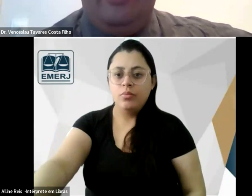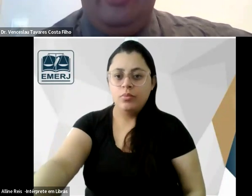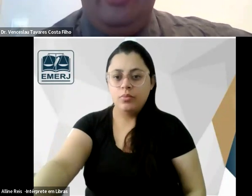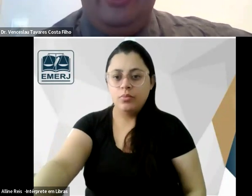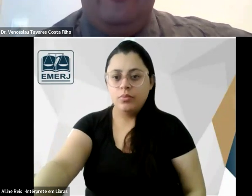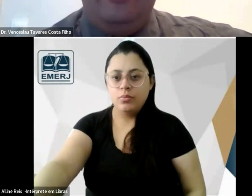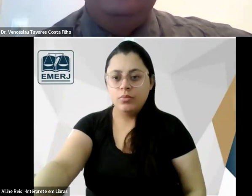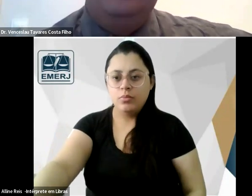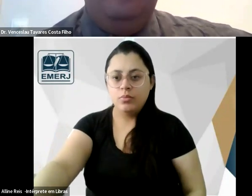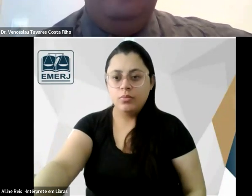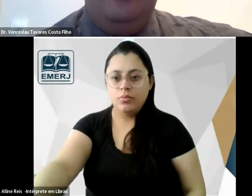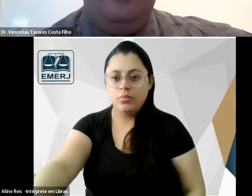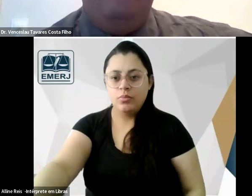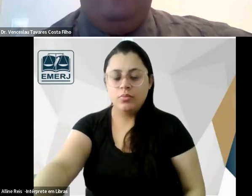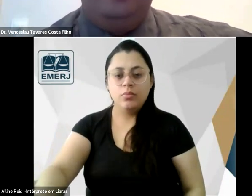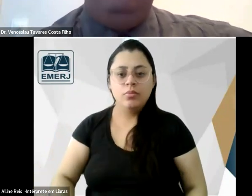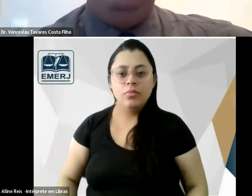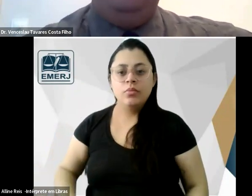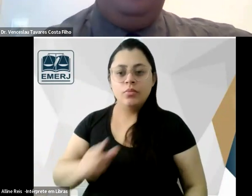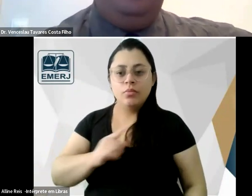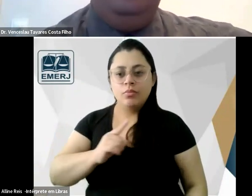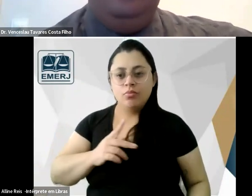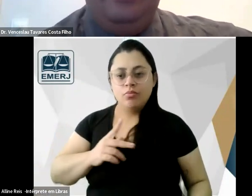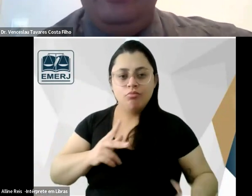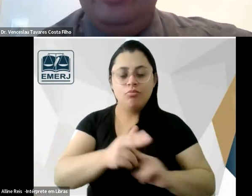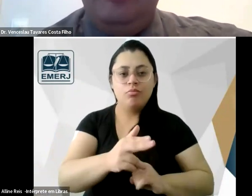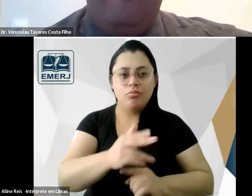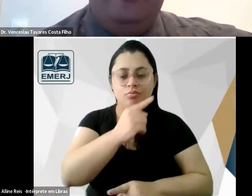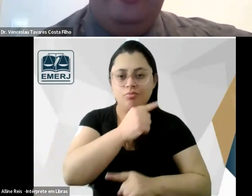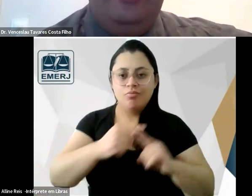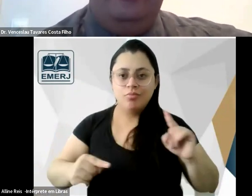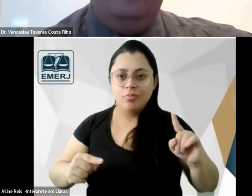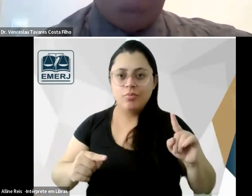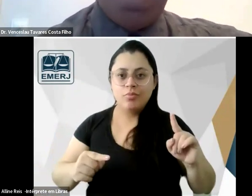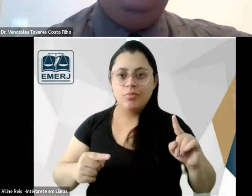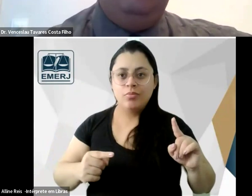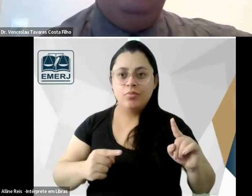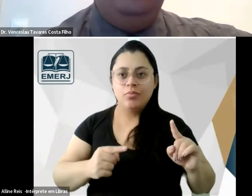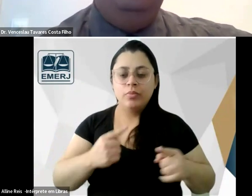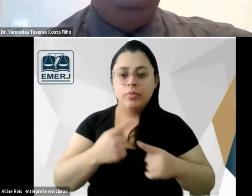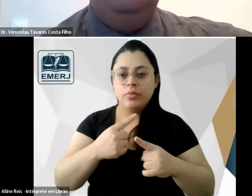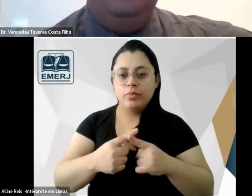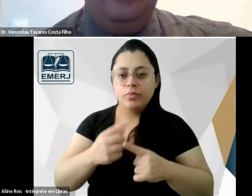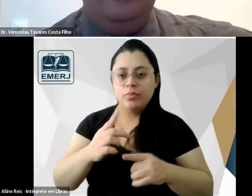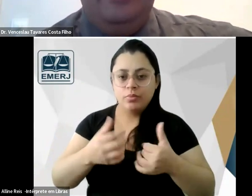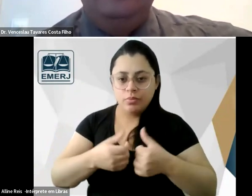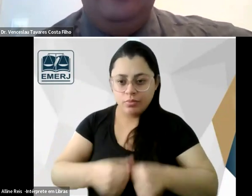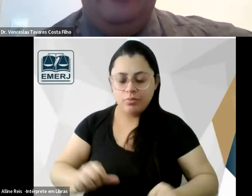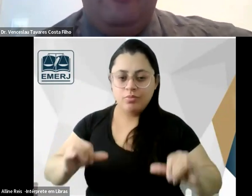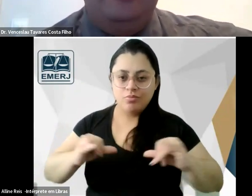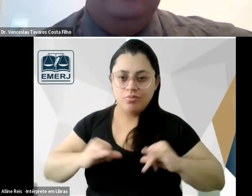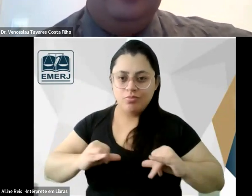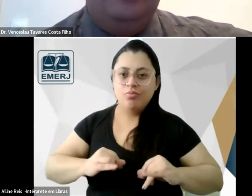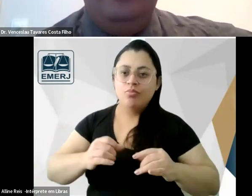a congregação havia cortado pela metade os proventos dele porque ele estava doente ele